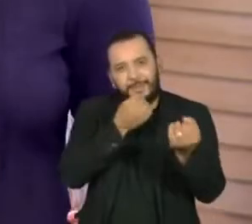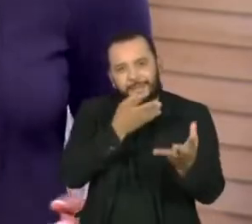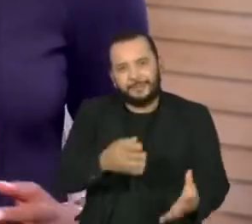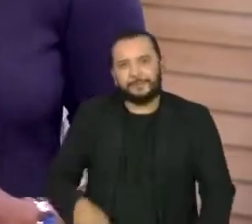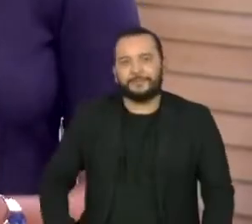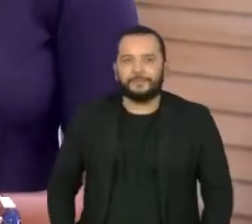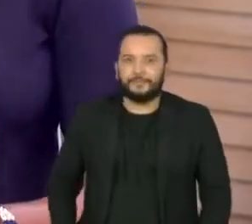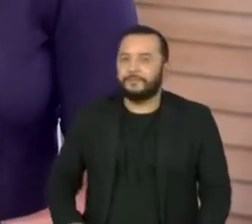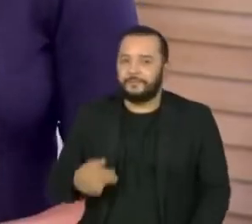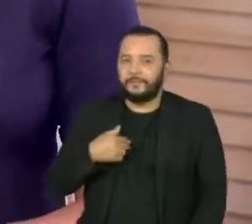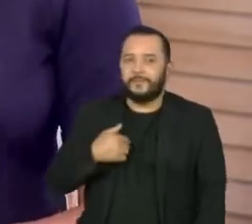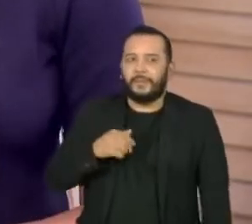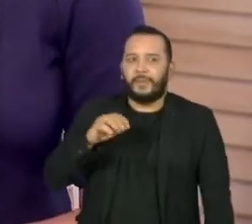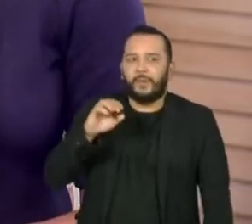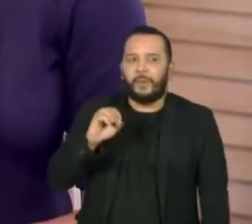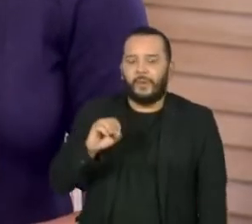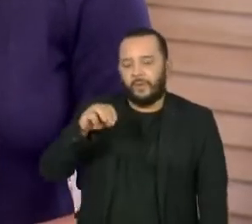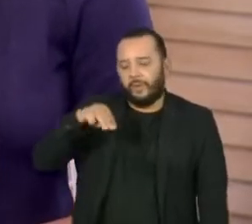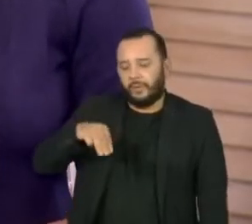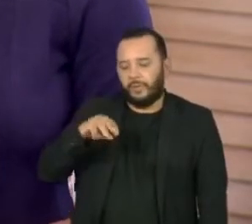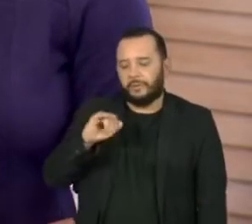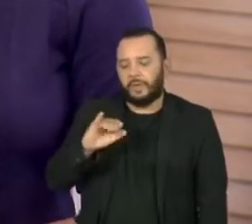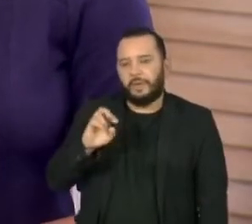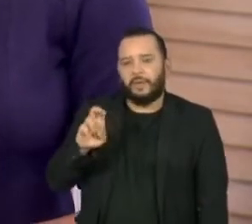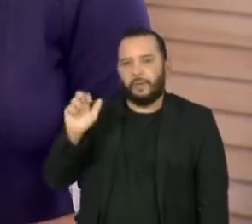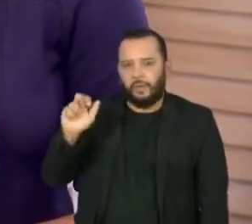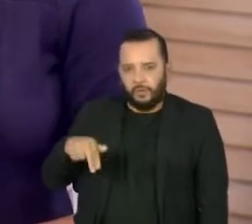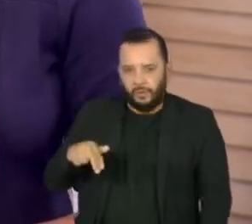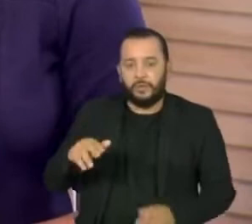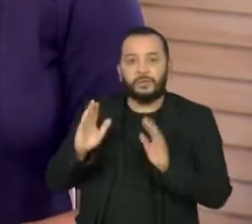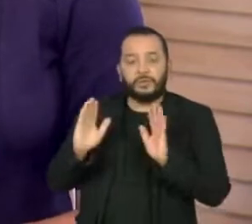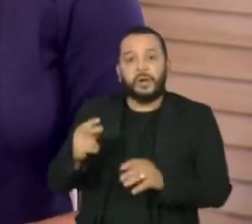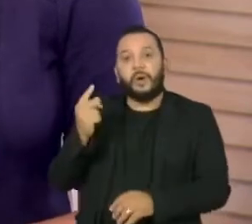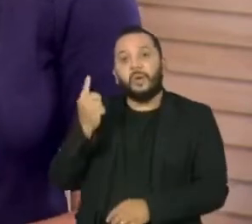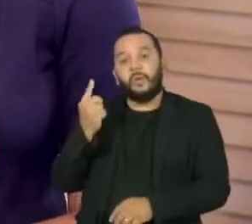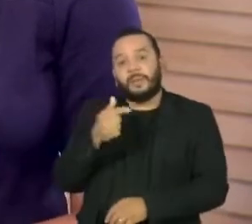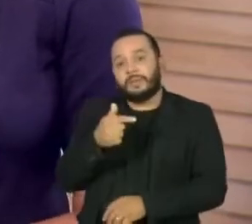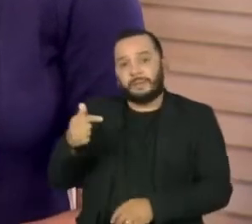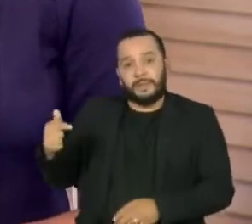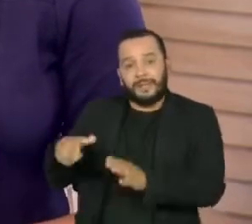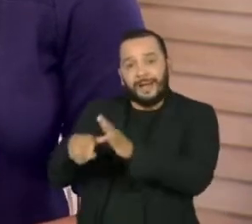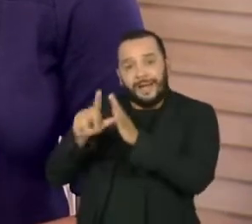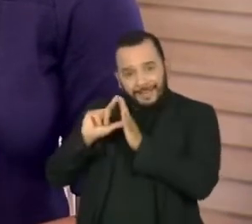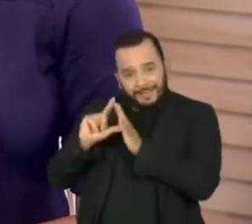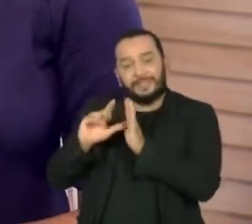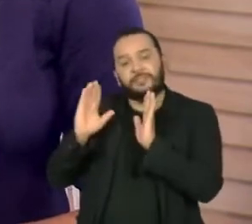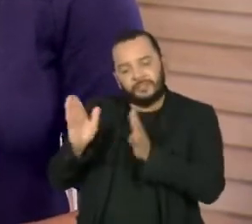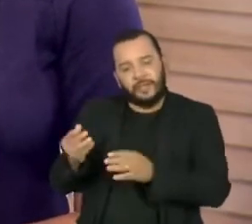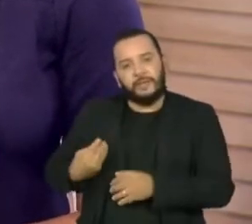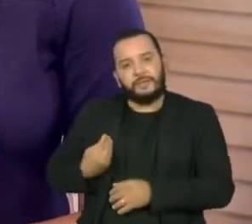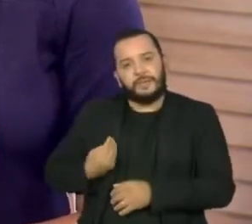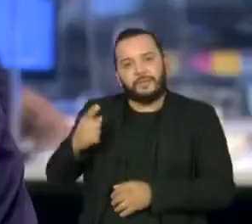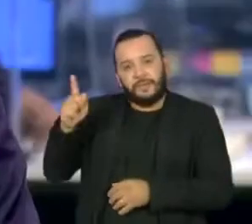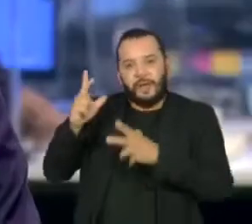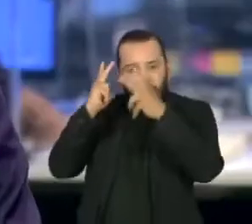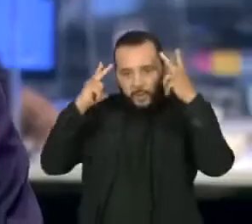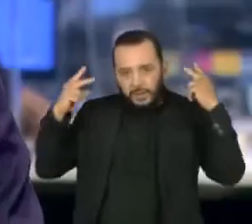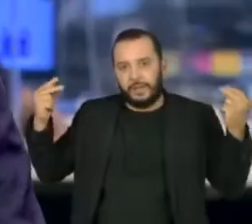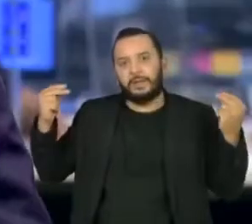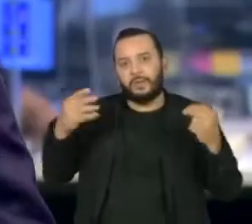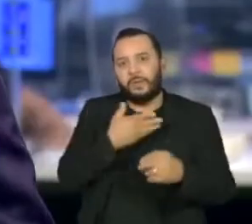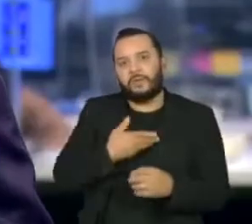A variante Ômicron já estava na Holanda uma semana antes do imaginado, revelou hoje o governo do país.